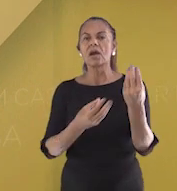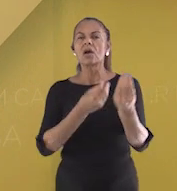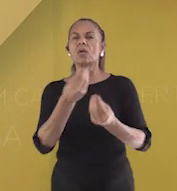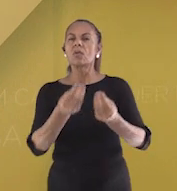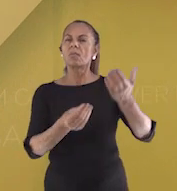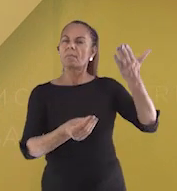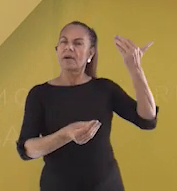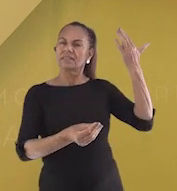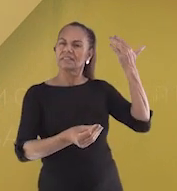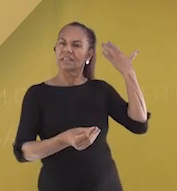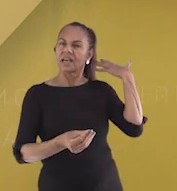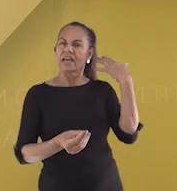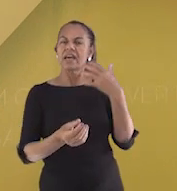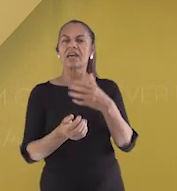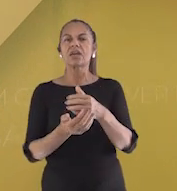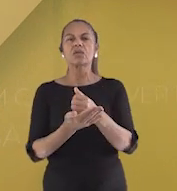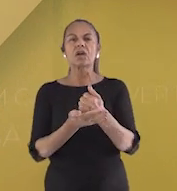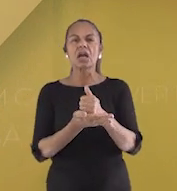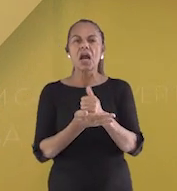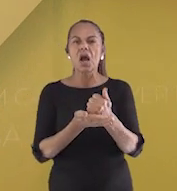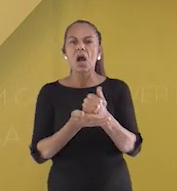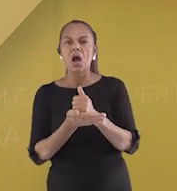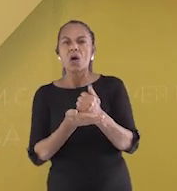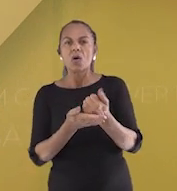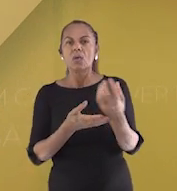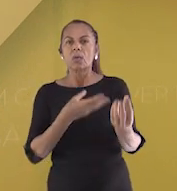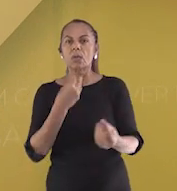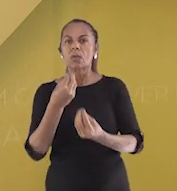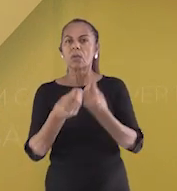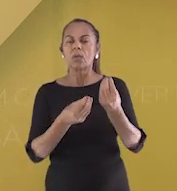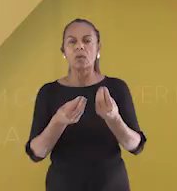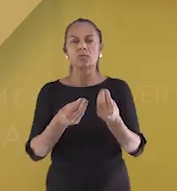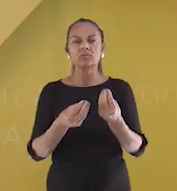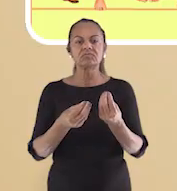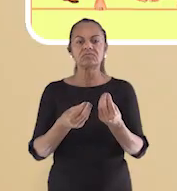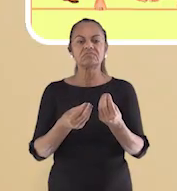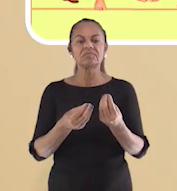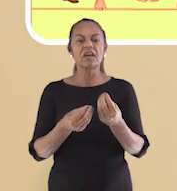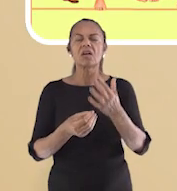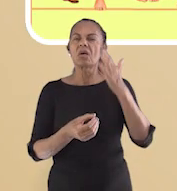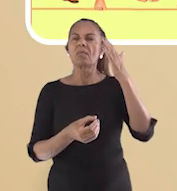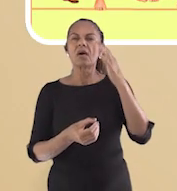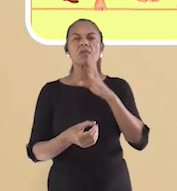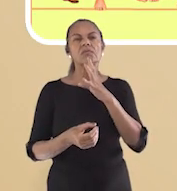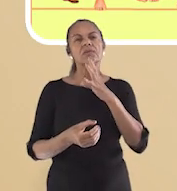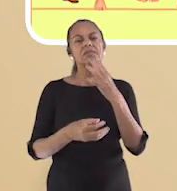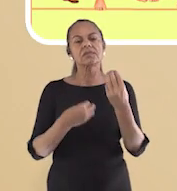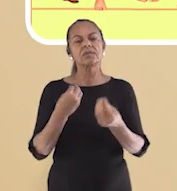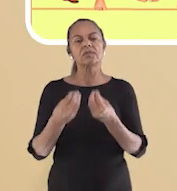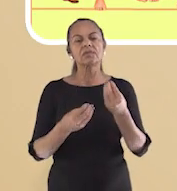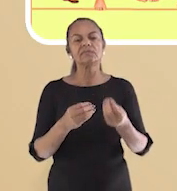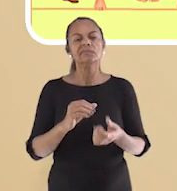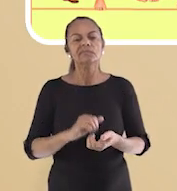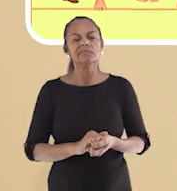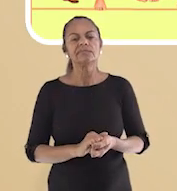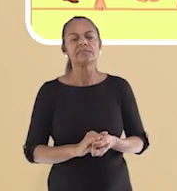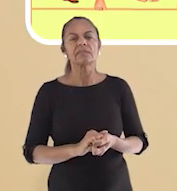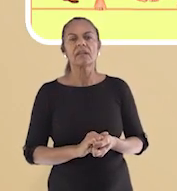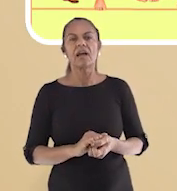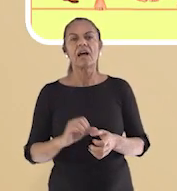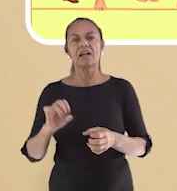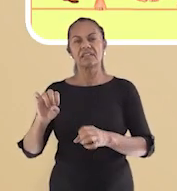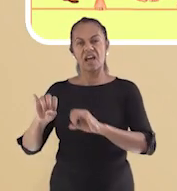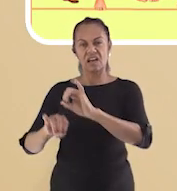como eram os aparelhos de jogos mais conhecidos daquela época até os atuais. Antes dos jogos online, da internet